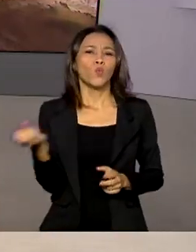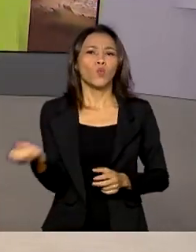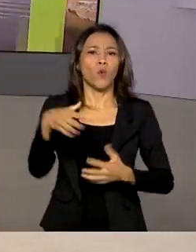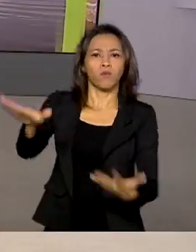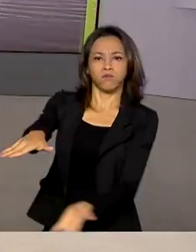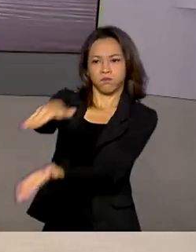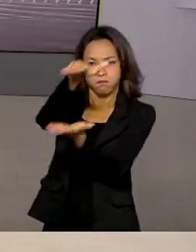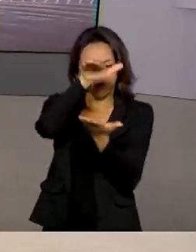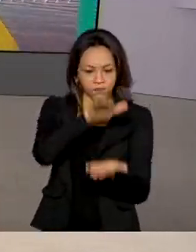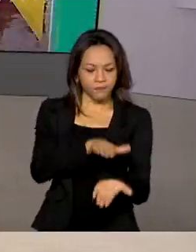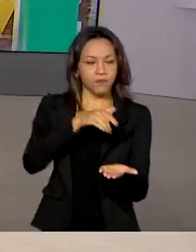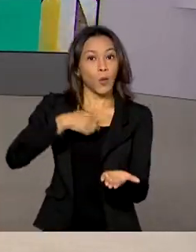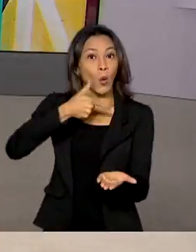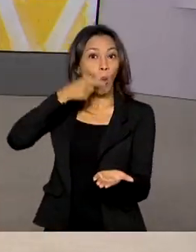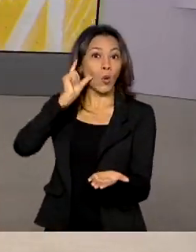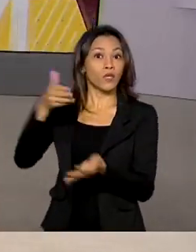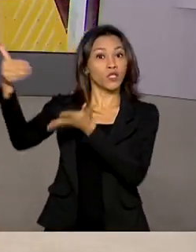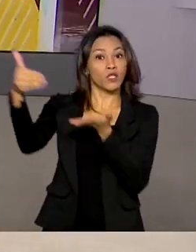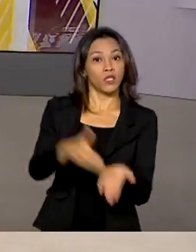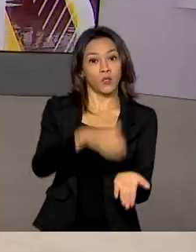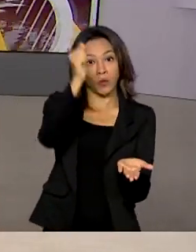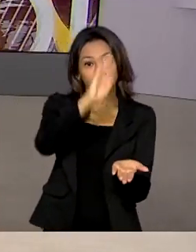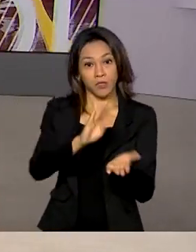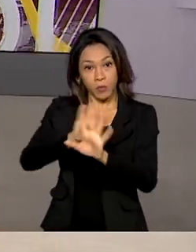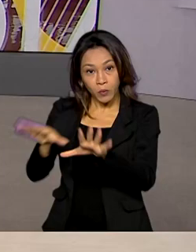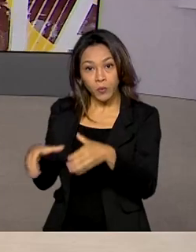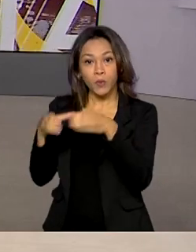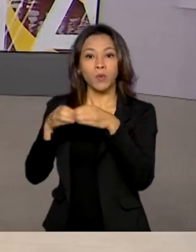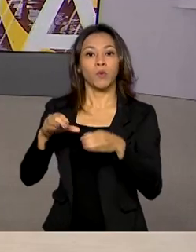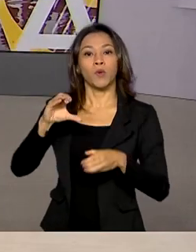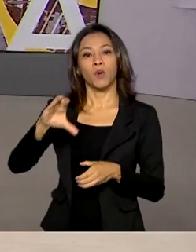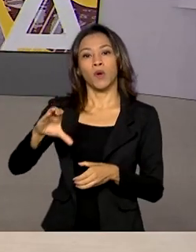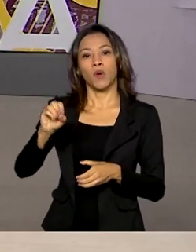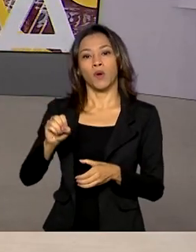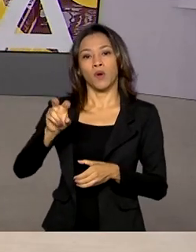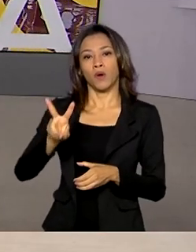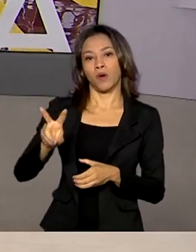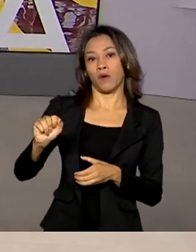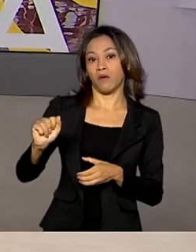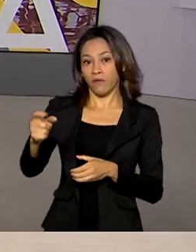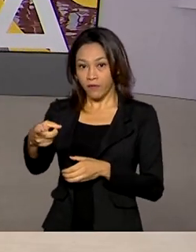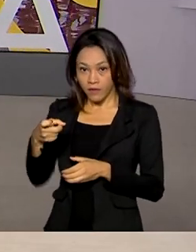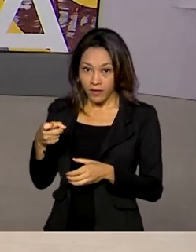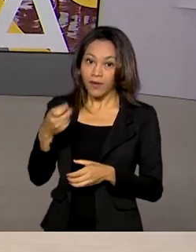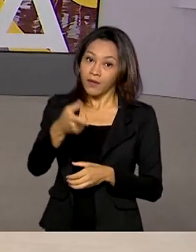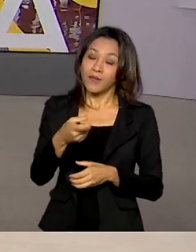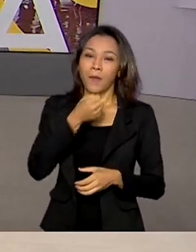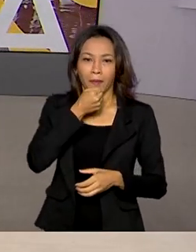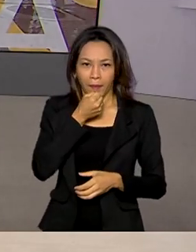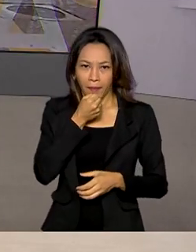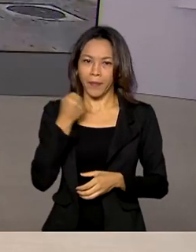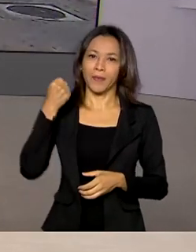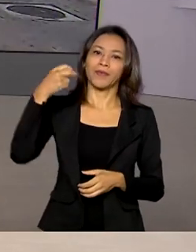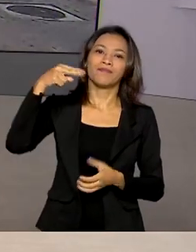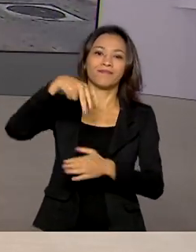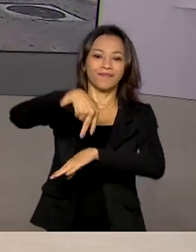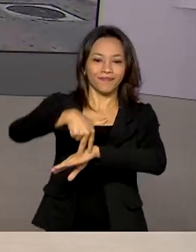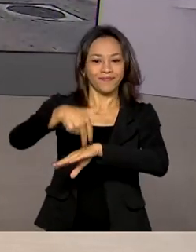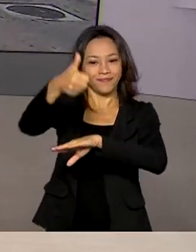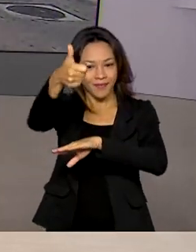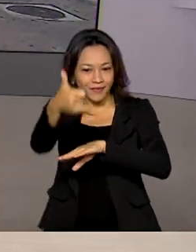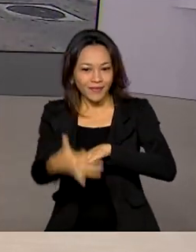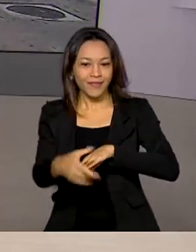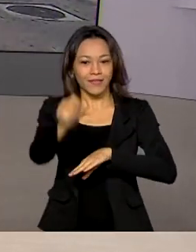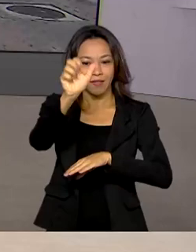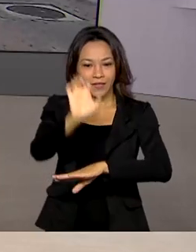vacinas chegou ontem ao Brasil pelo consórcio COVAX Facility. O repórter Tiago Pimenta traz as informações direto